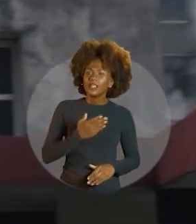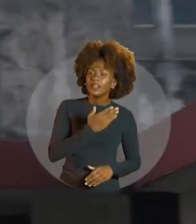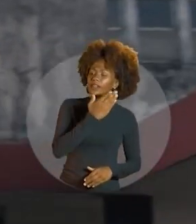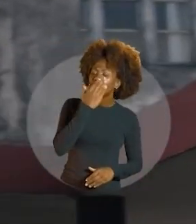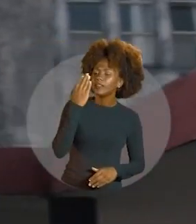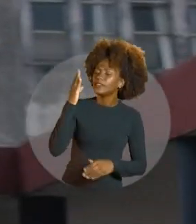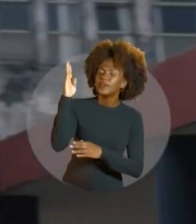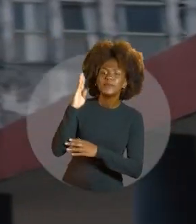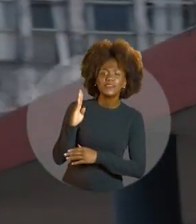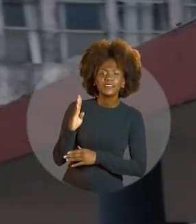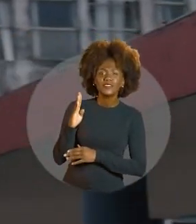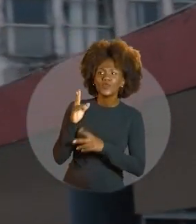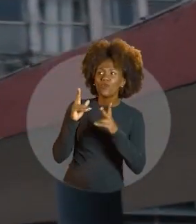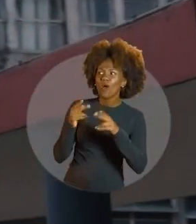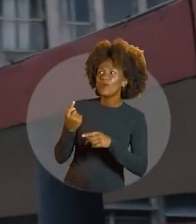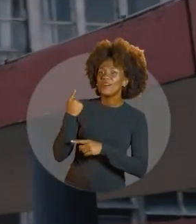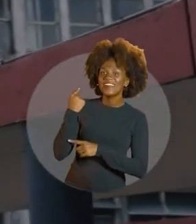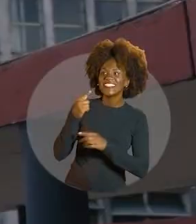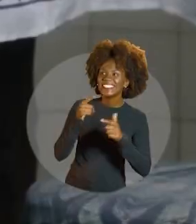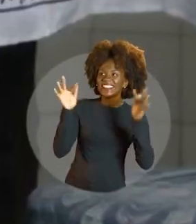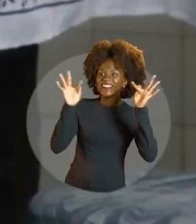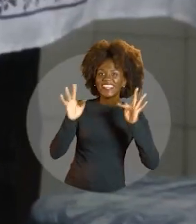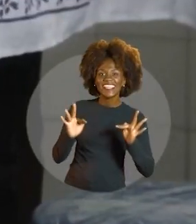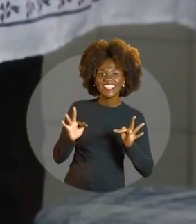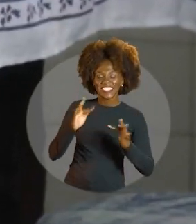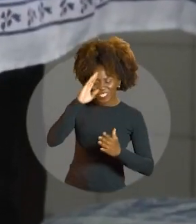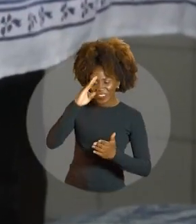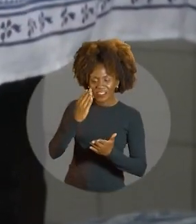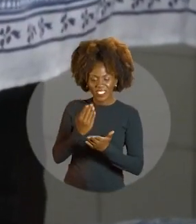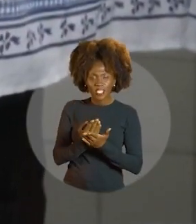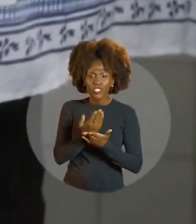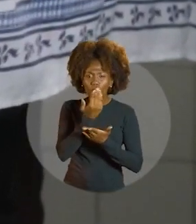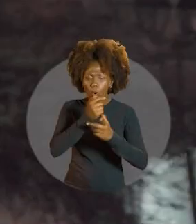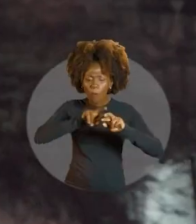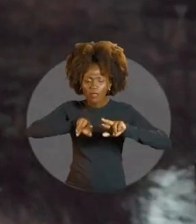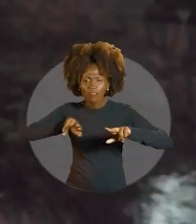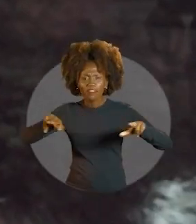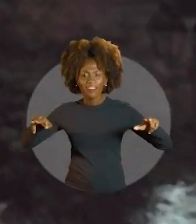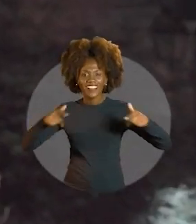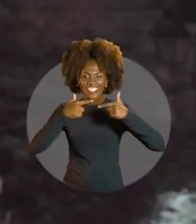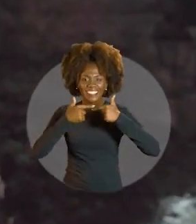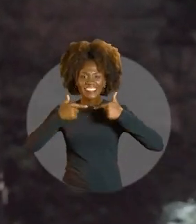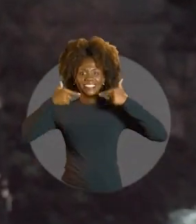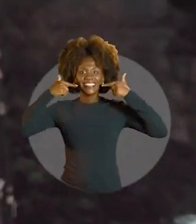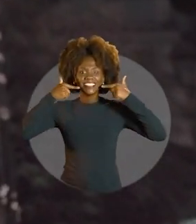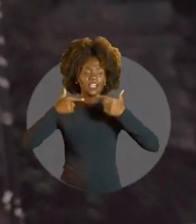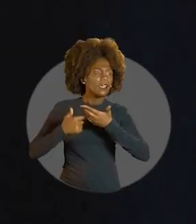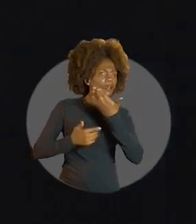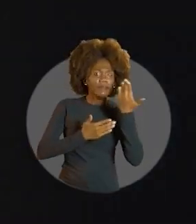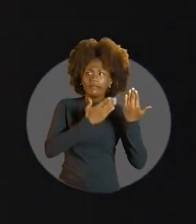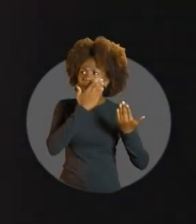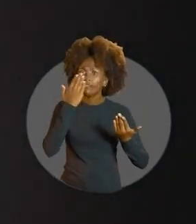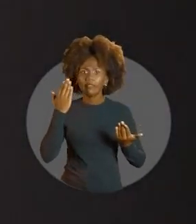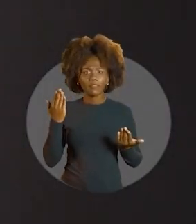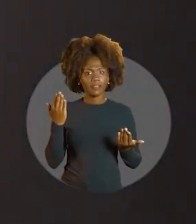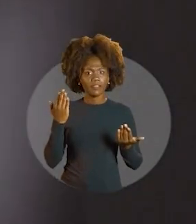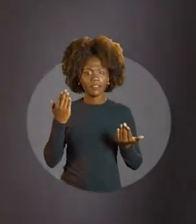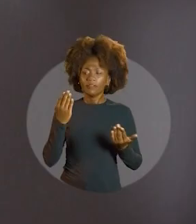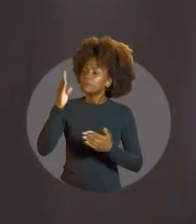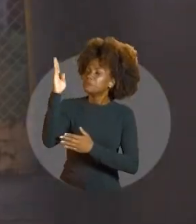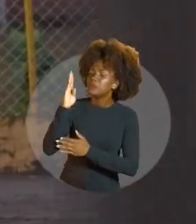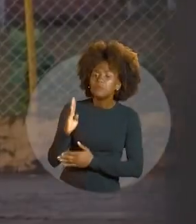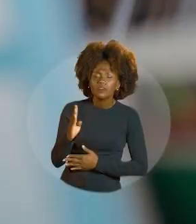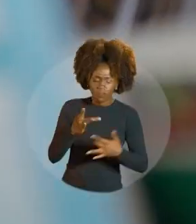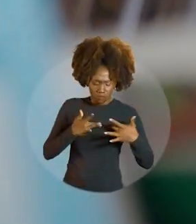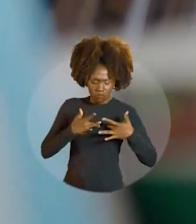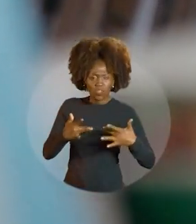Cadê aquele Brasil feliz e confiante, com mesa farta e sorriso aberto? Cadê aquela nação